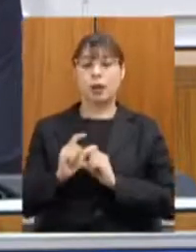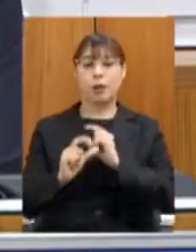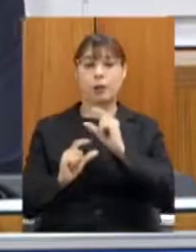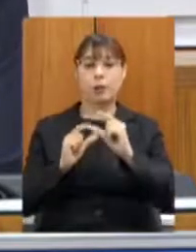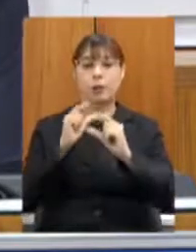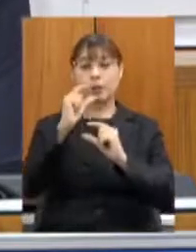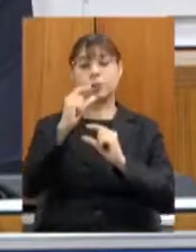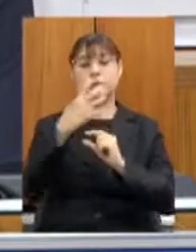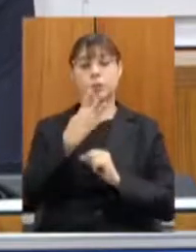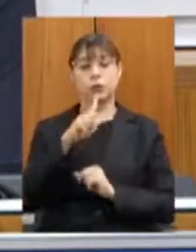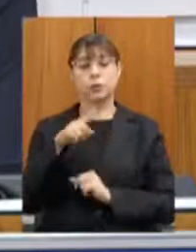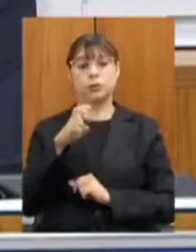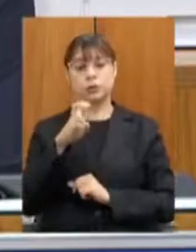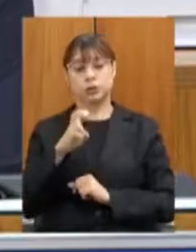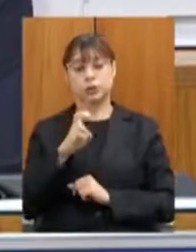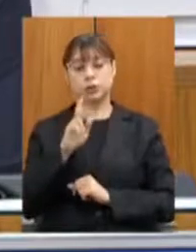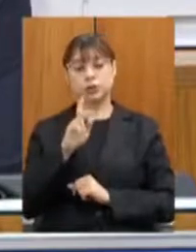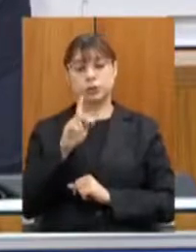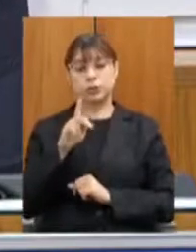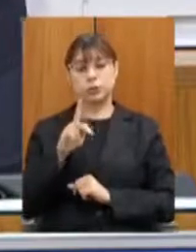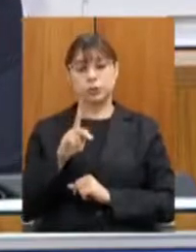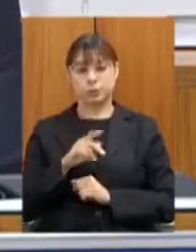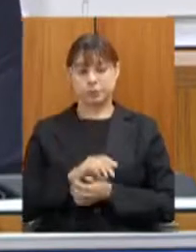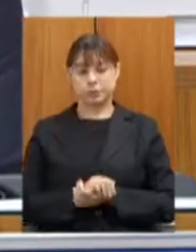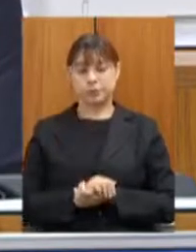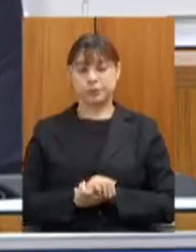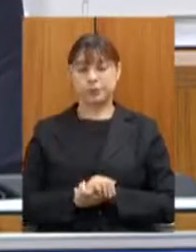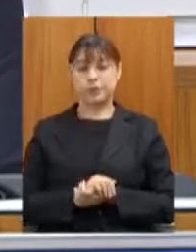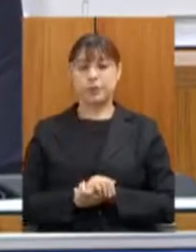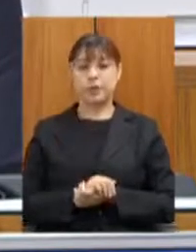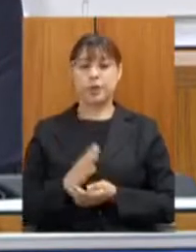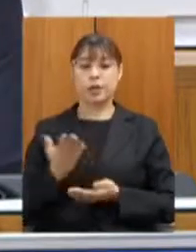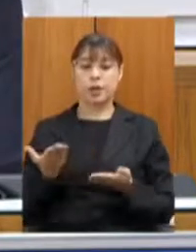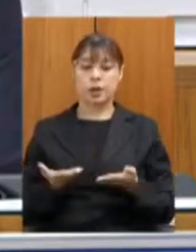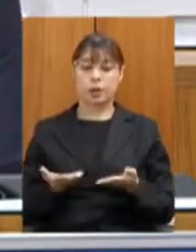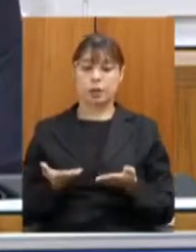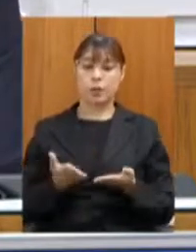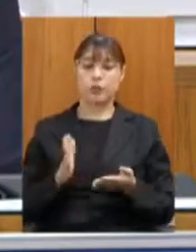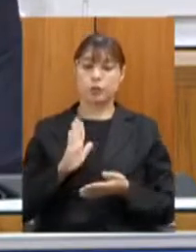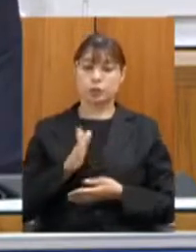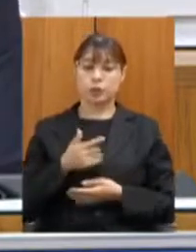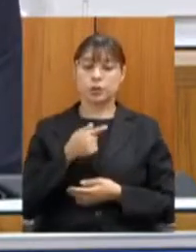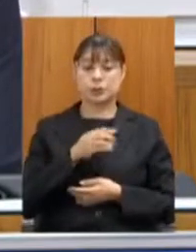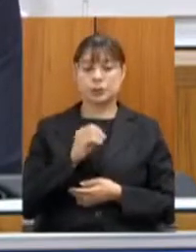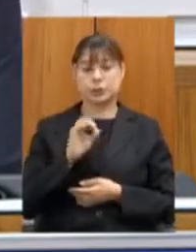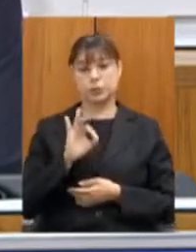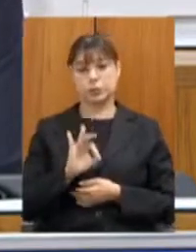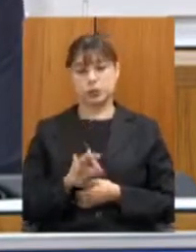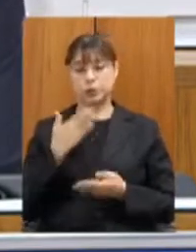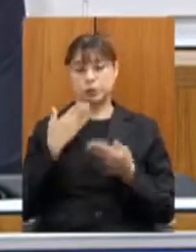hoje nós já estamos com a demanda equivalente ao ano de 2019 de 70%